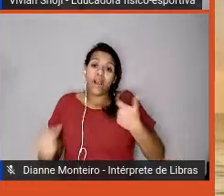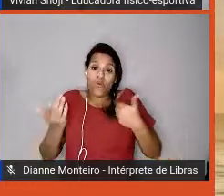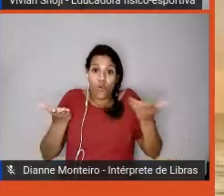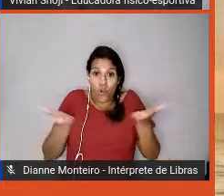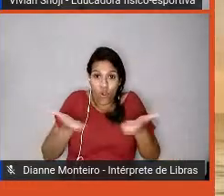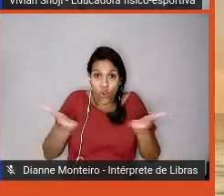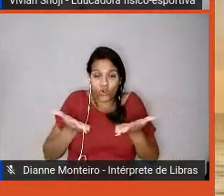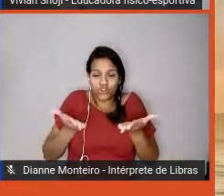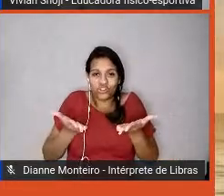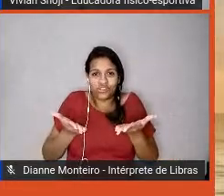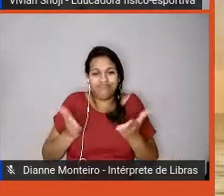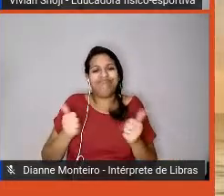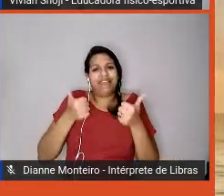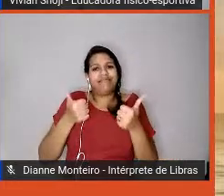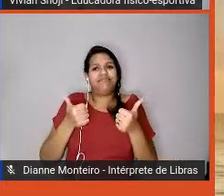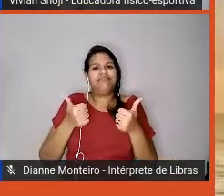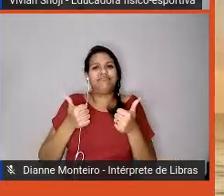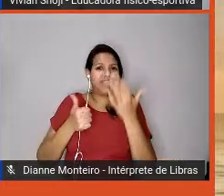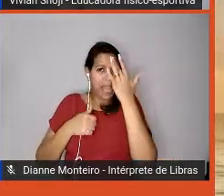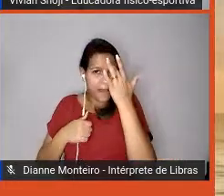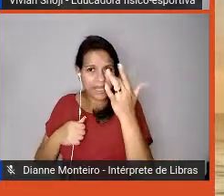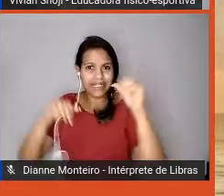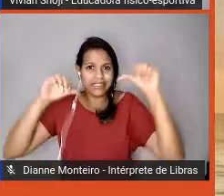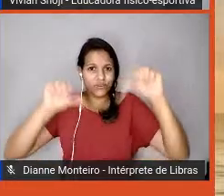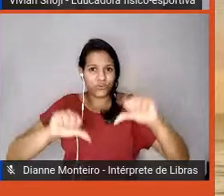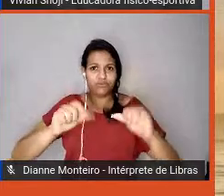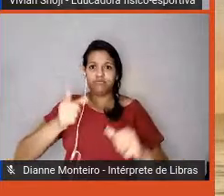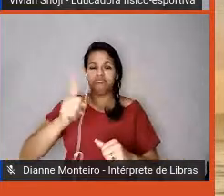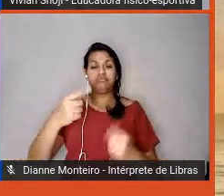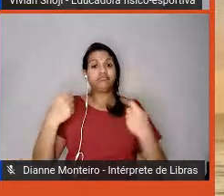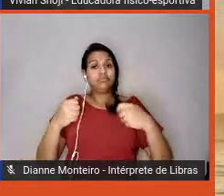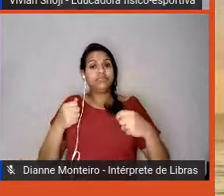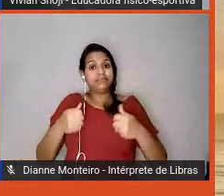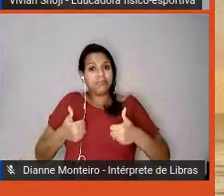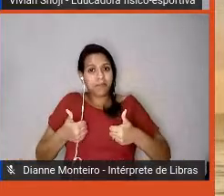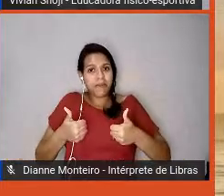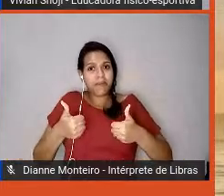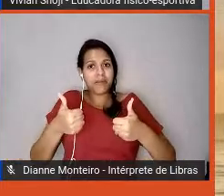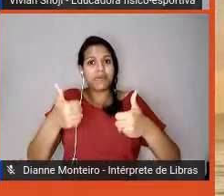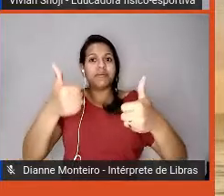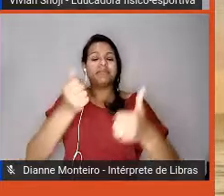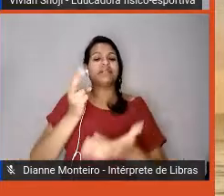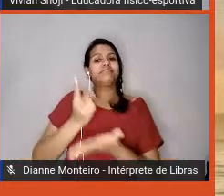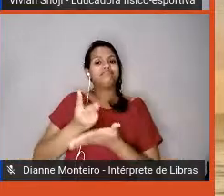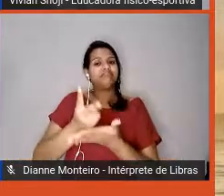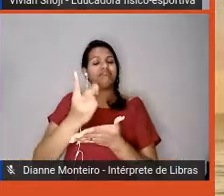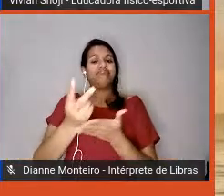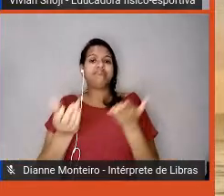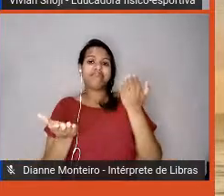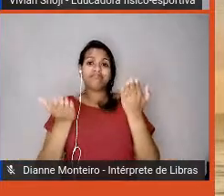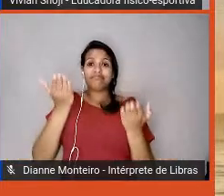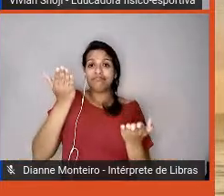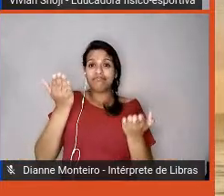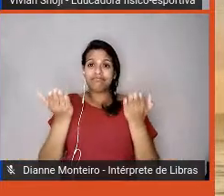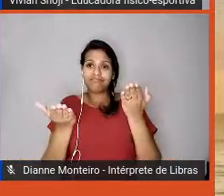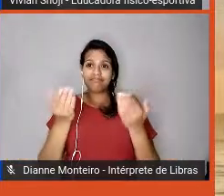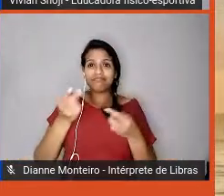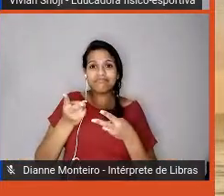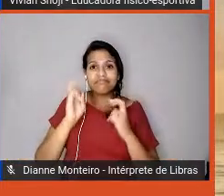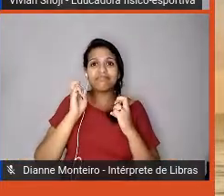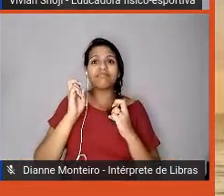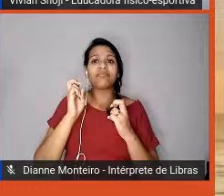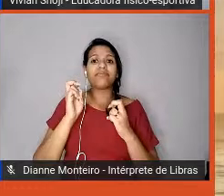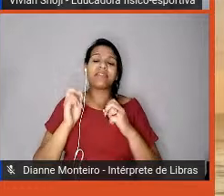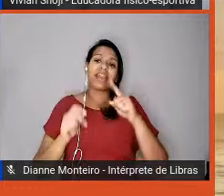Se todos esses aspectos que a gente comentou tiverem equilíbrio, a gente pode afirmar que a nossa percepção de bem-estar pode estar muito boa.